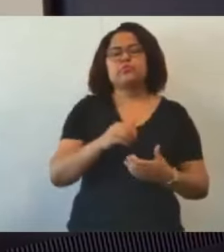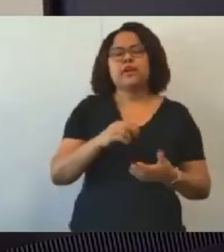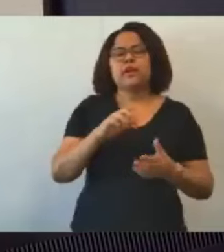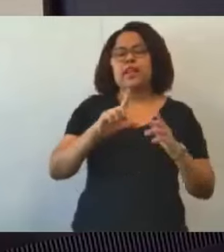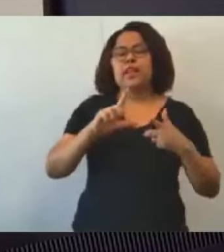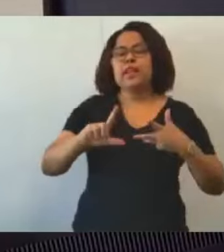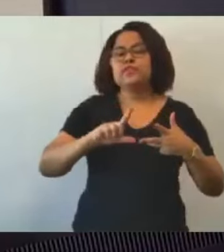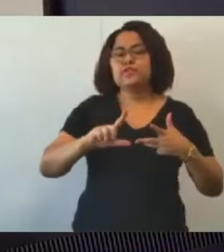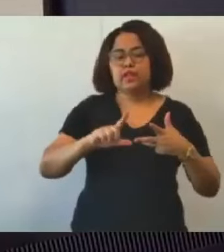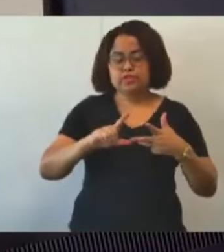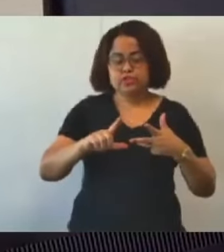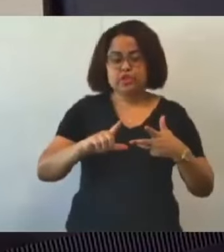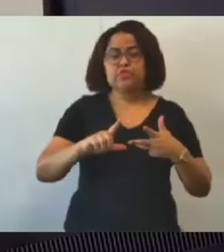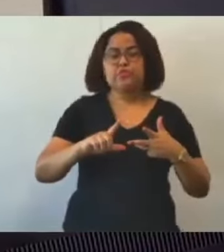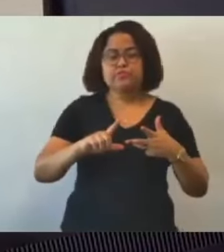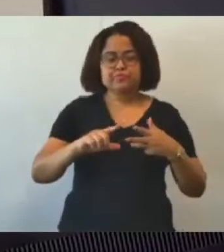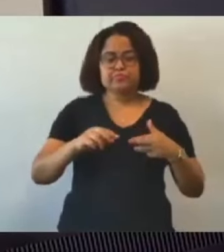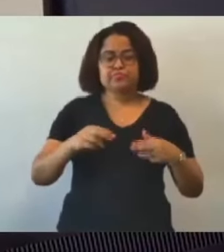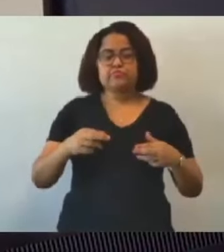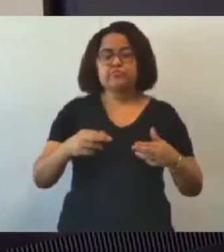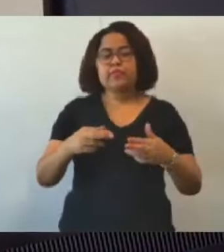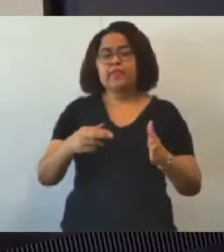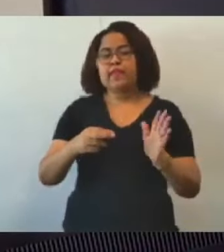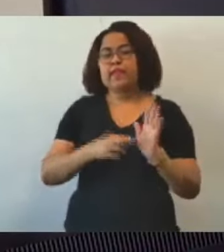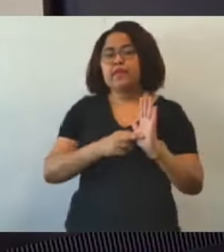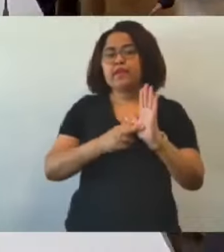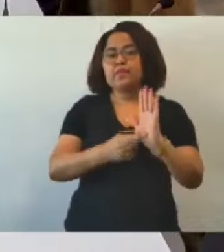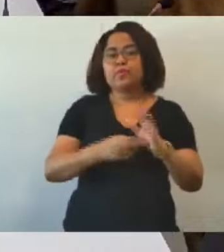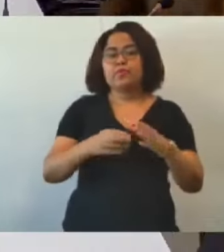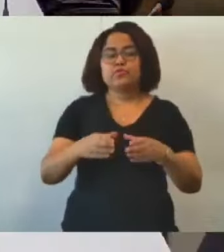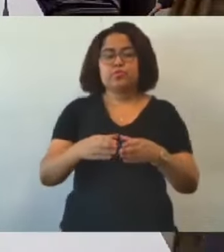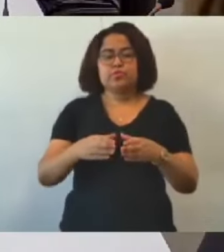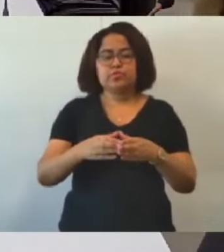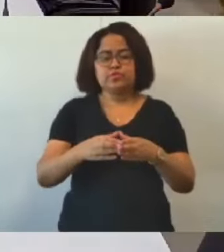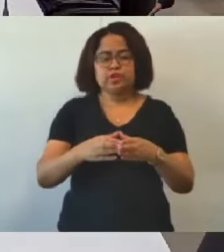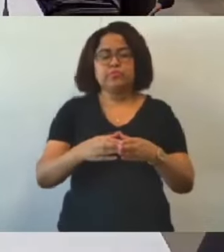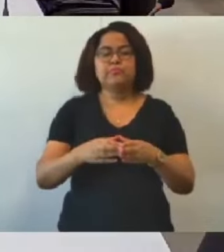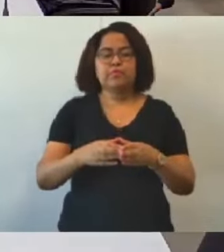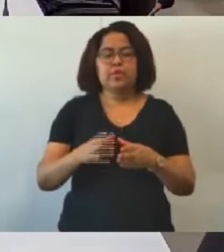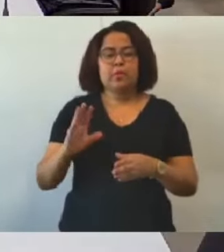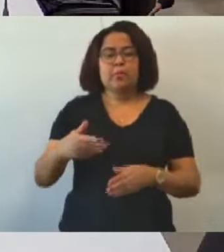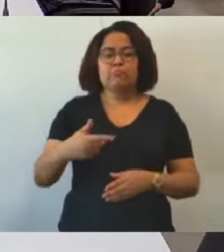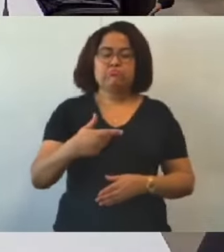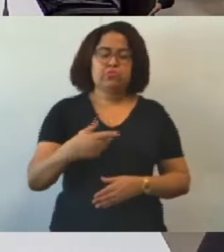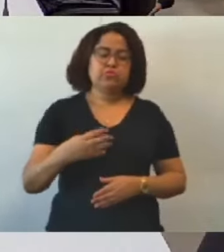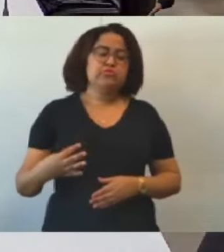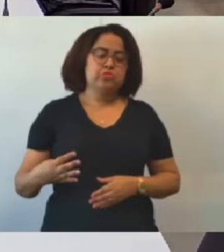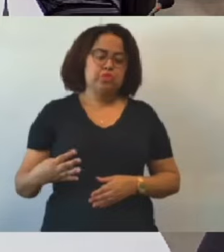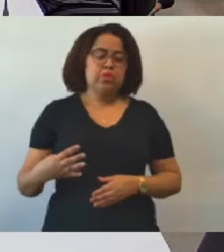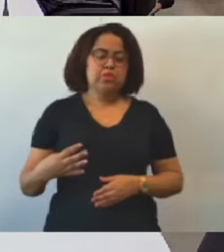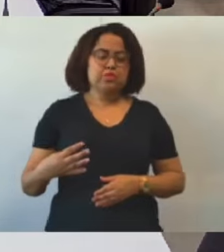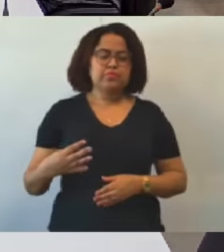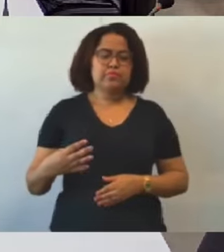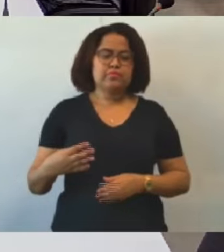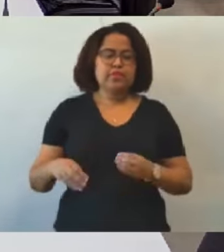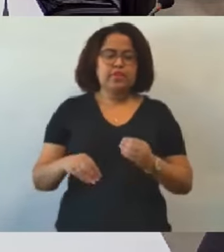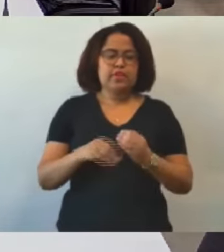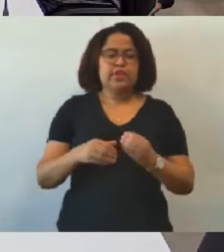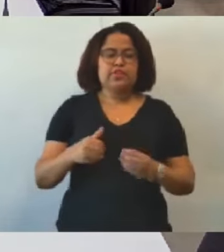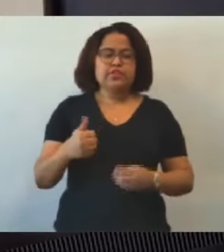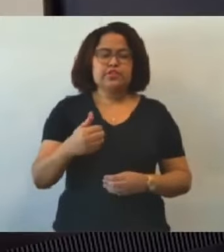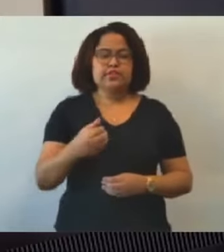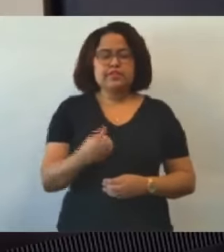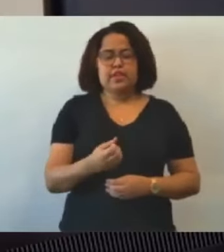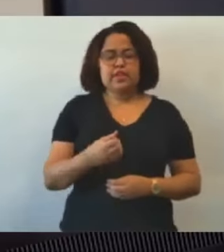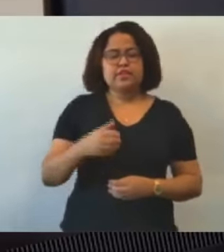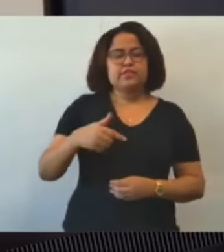Ofício em resposta a requerimentos de comissão 1326, barra 2024. Vinculado ao requerimento 1627, barra